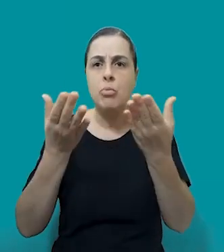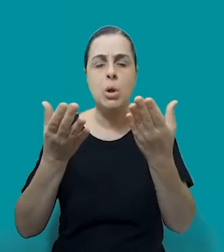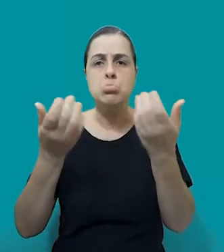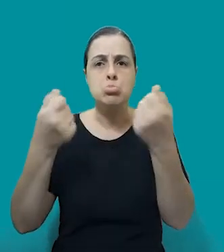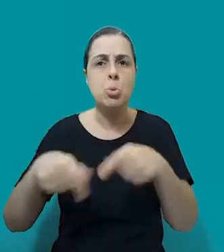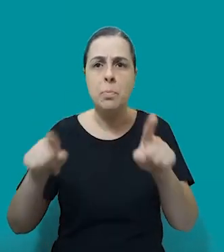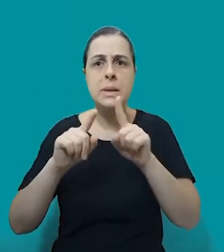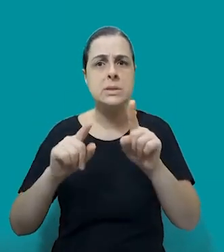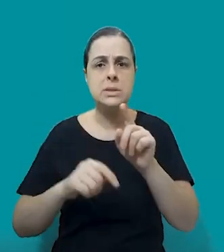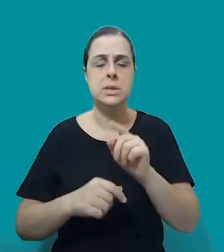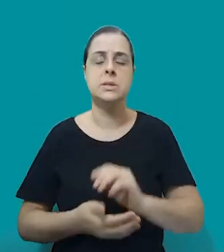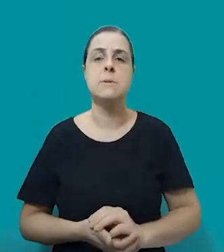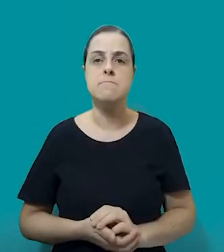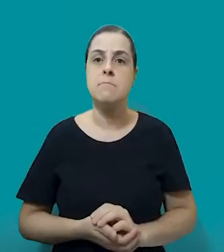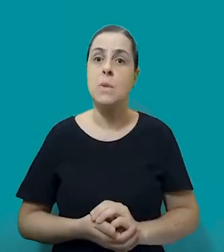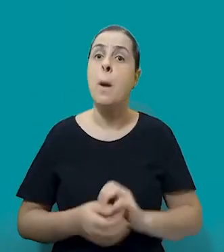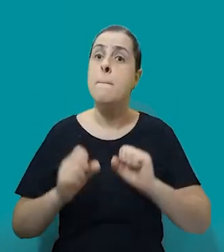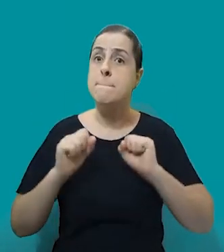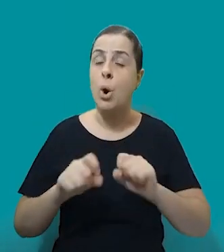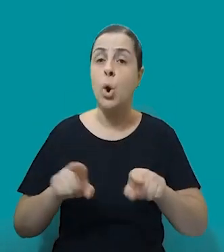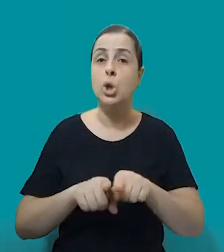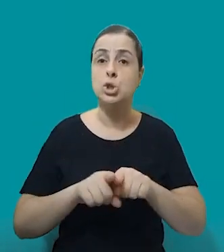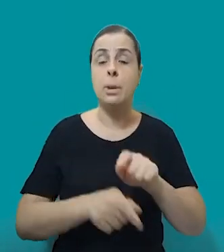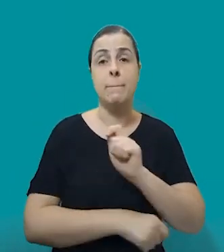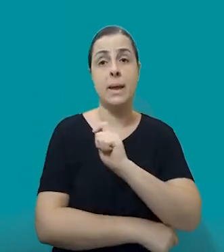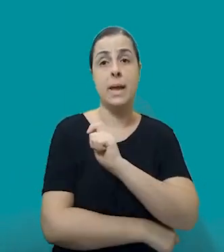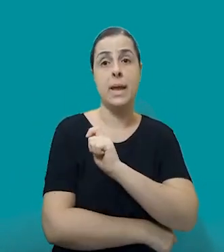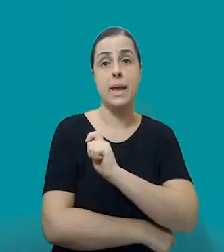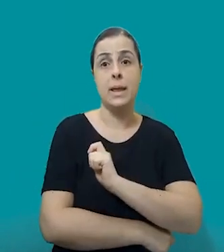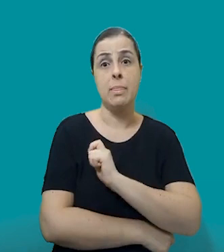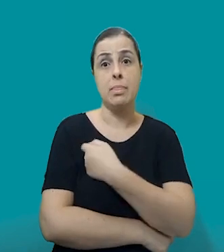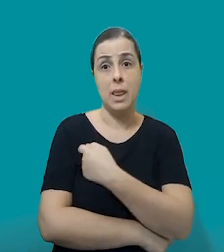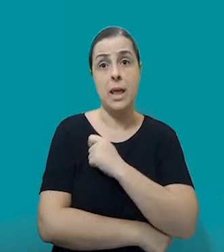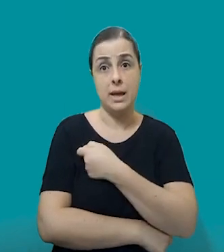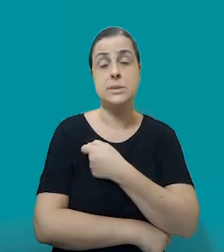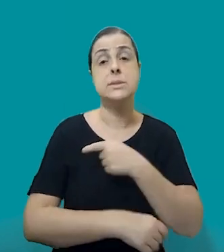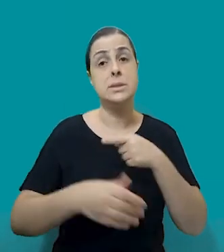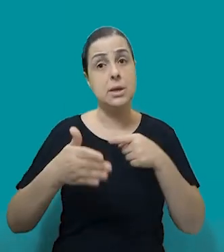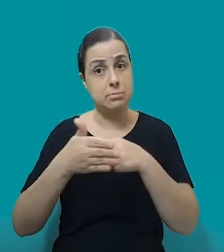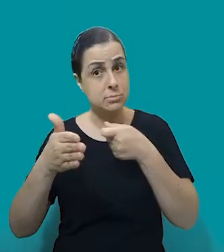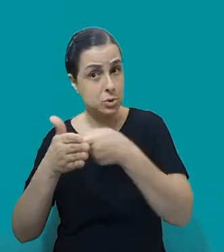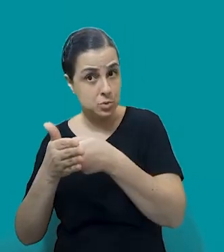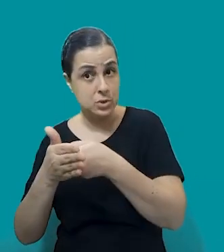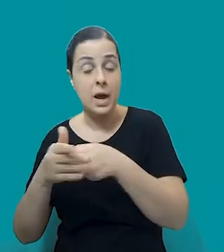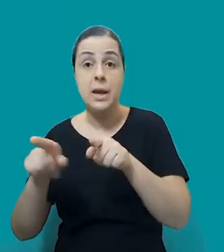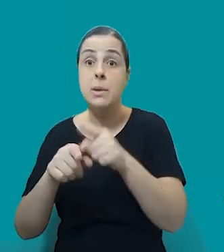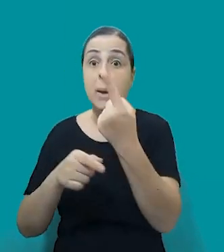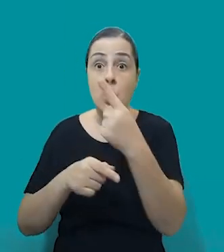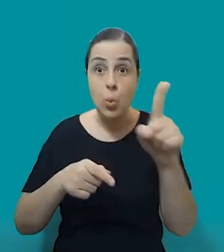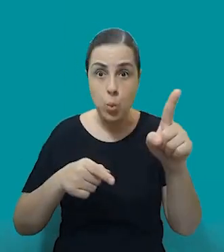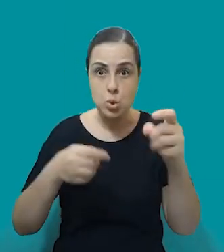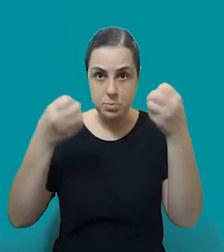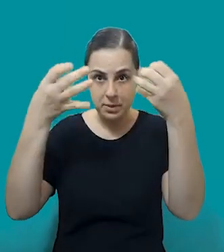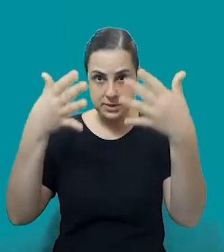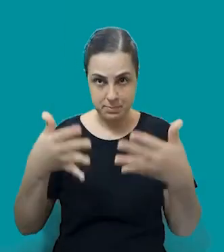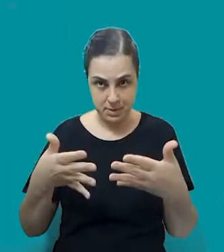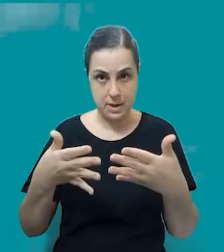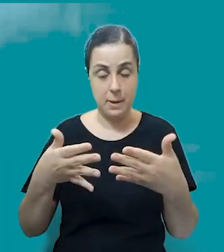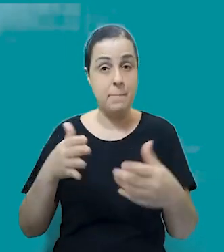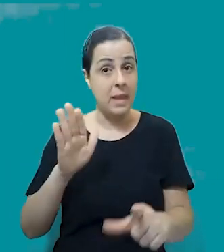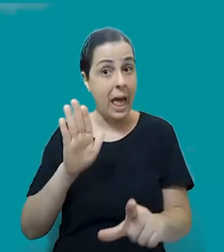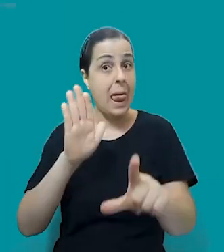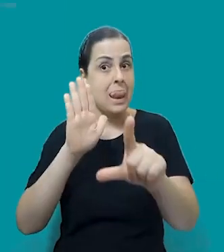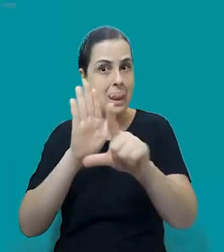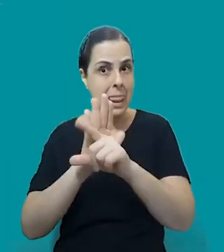ou uma delegacia qualquer que seja. Eu queria só pontuar uma coisa, a última, é que nós tivemos uma modificação muito importante na Lei Maria da